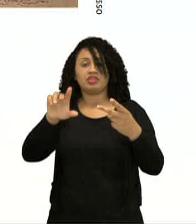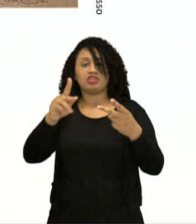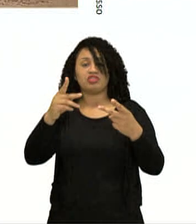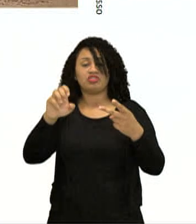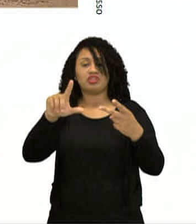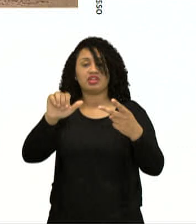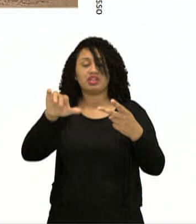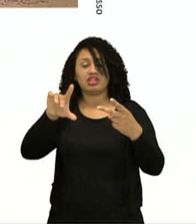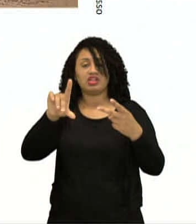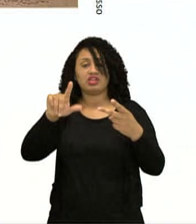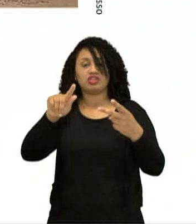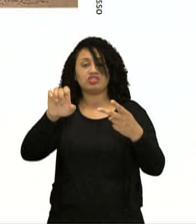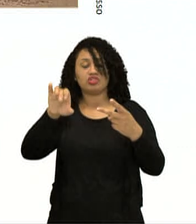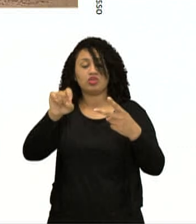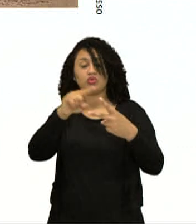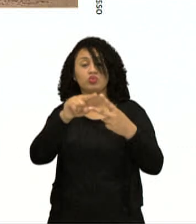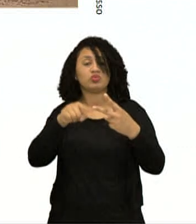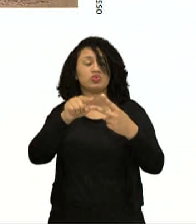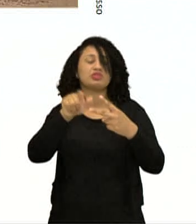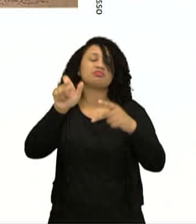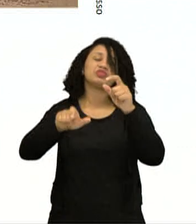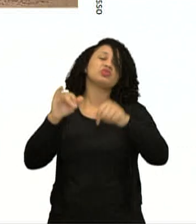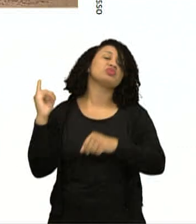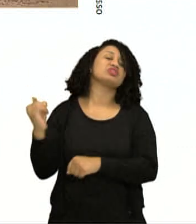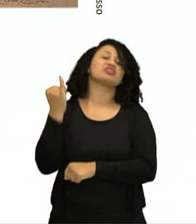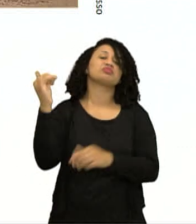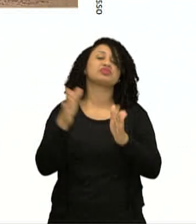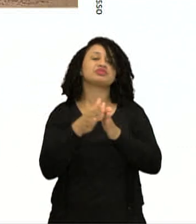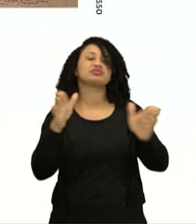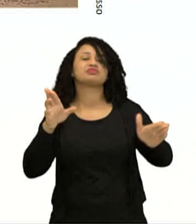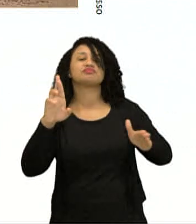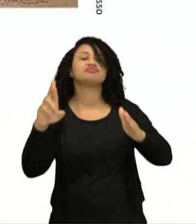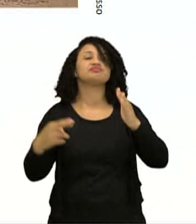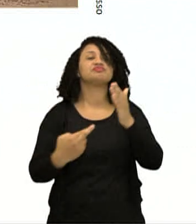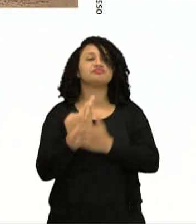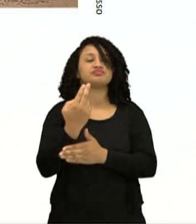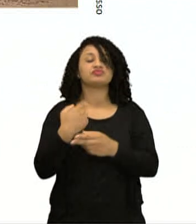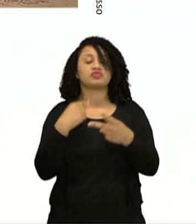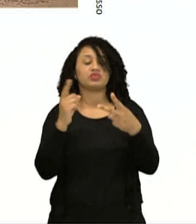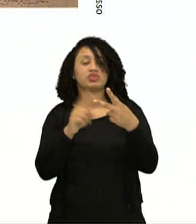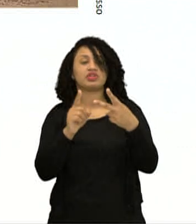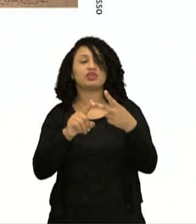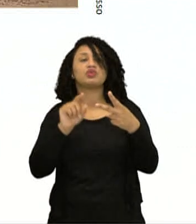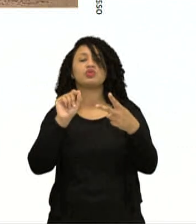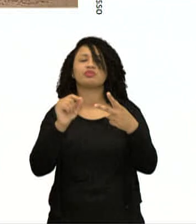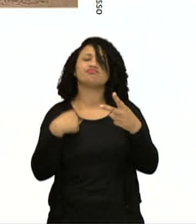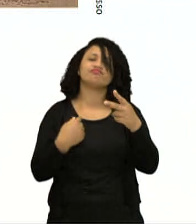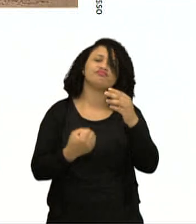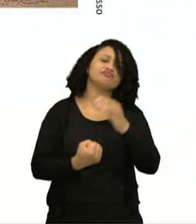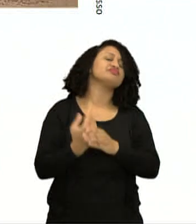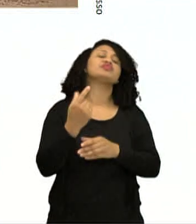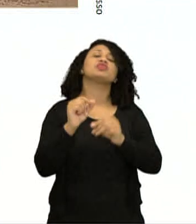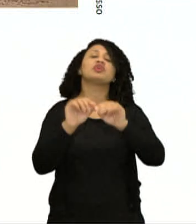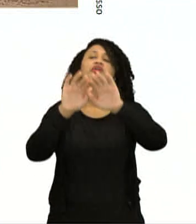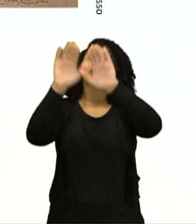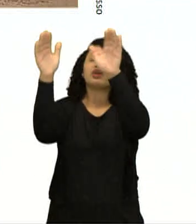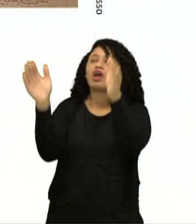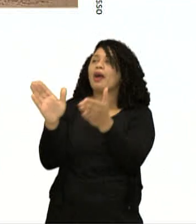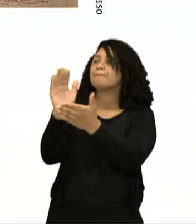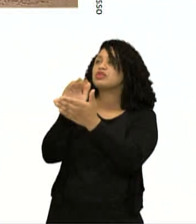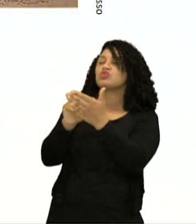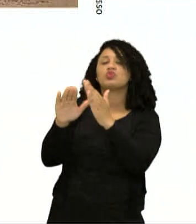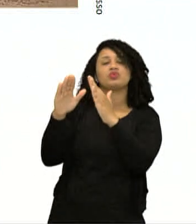veja, nós temos aqui dois gênios do Renascimento, né? O Michelangelo, ele vai produzir a Capela Sistina,